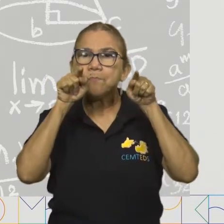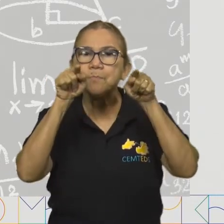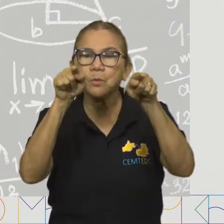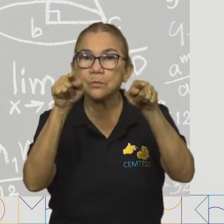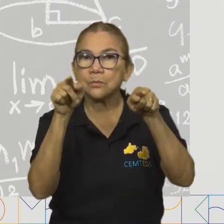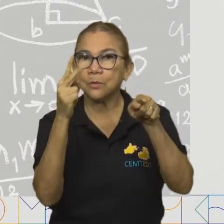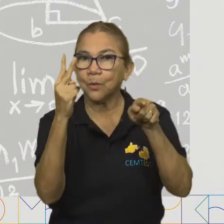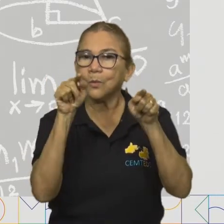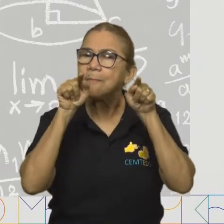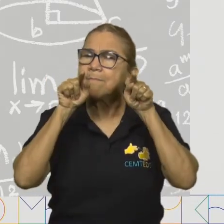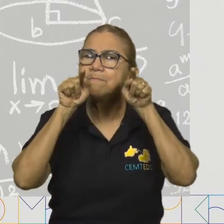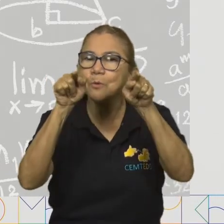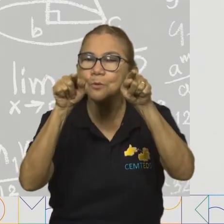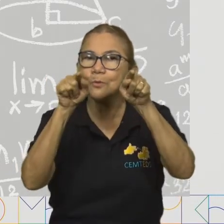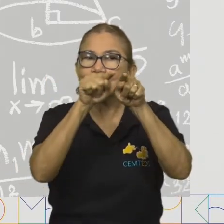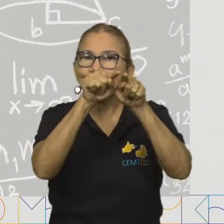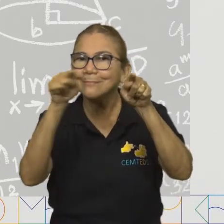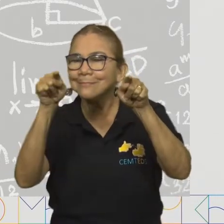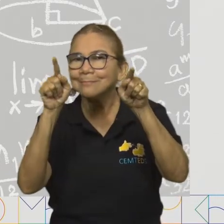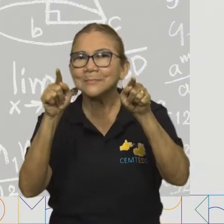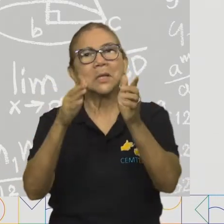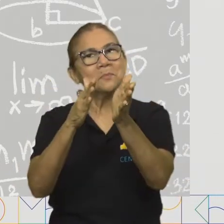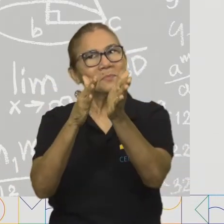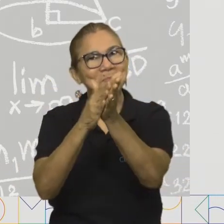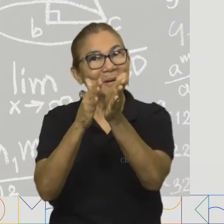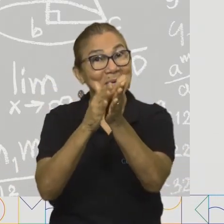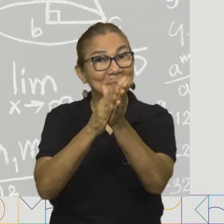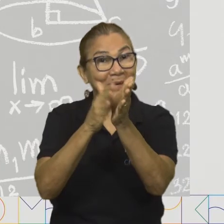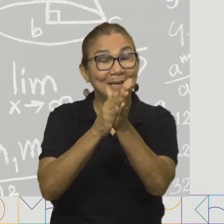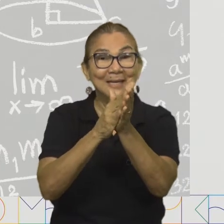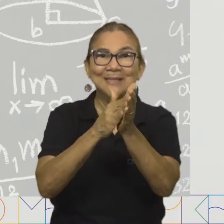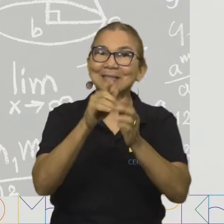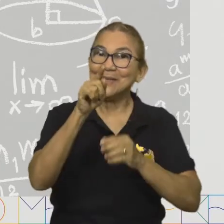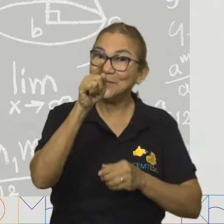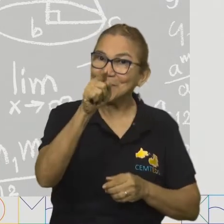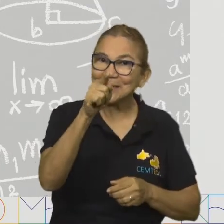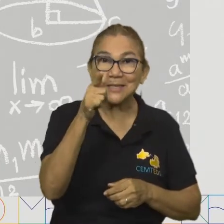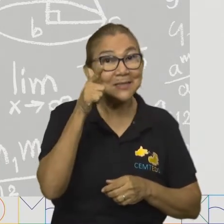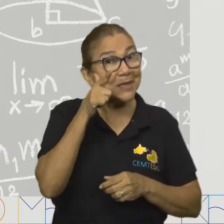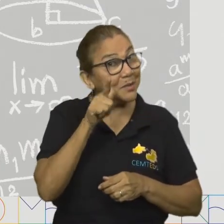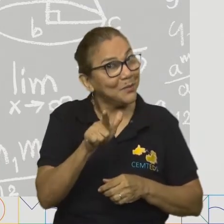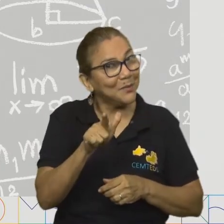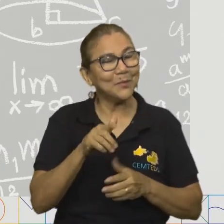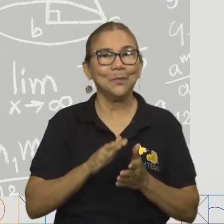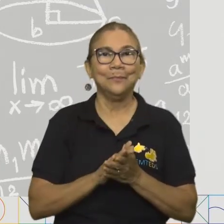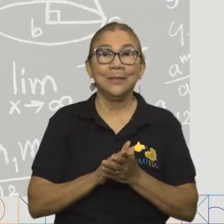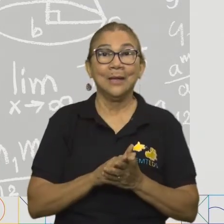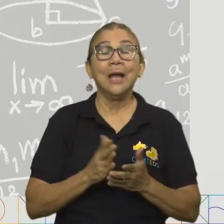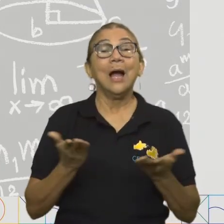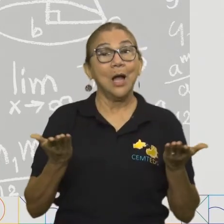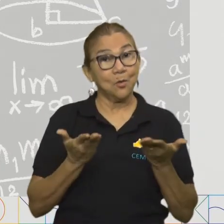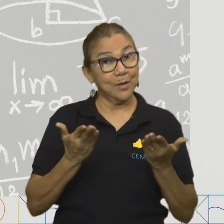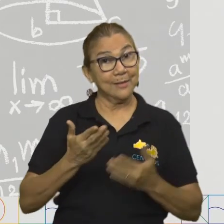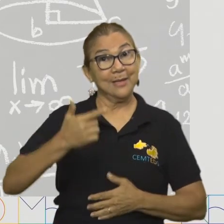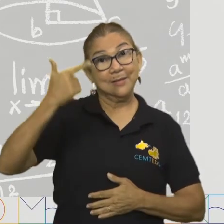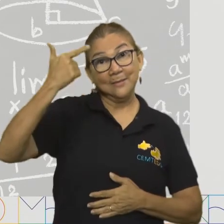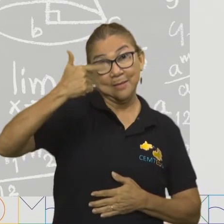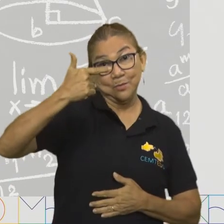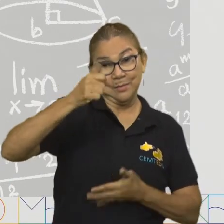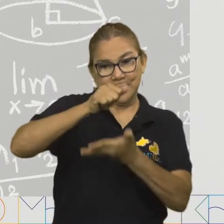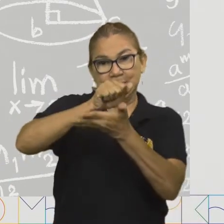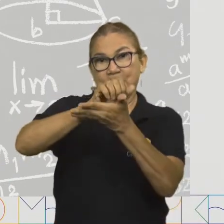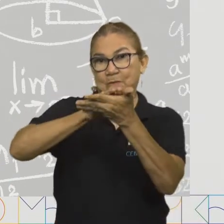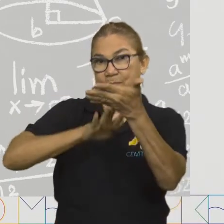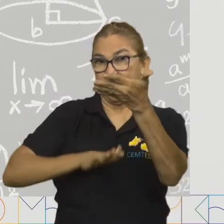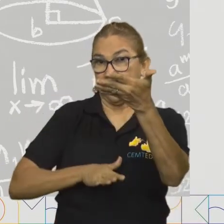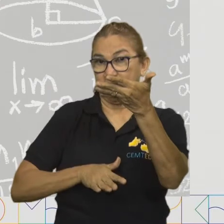dois pontos. Muito bem. Parabéns a todos que acertaram. Parabéns a todos que se esforçaram também. Temos